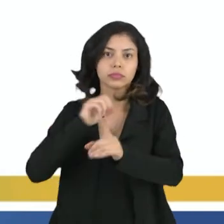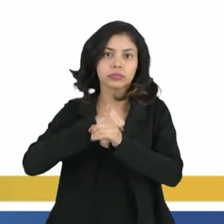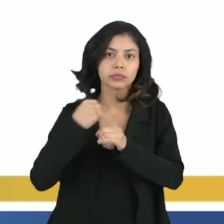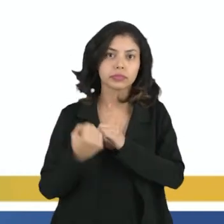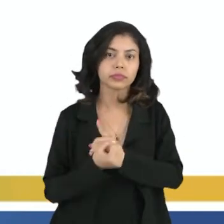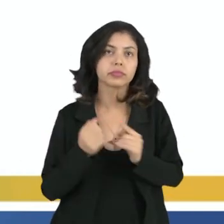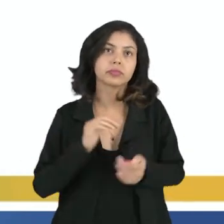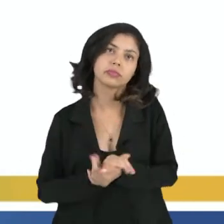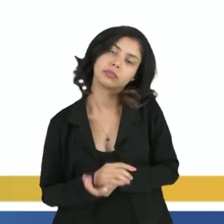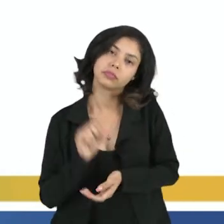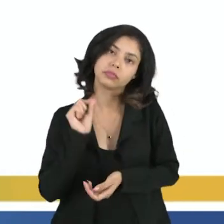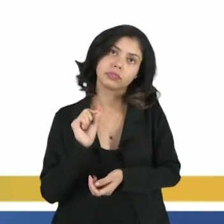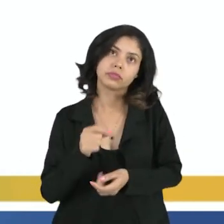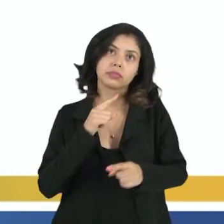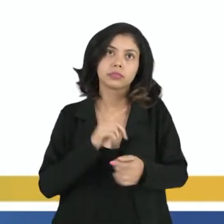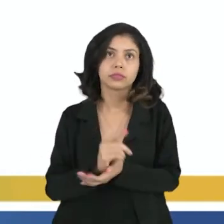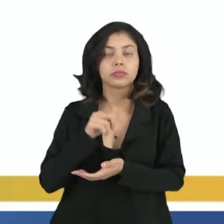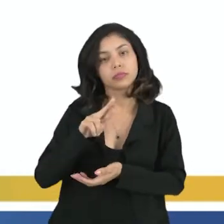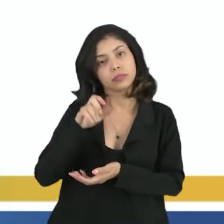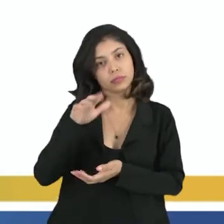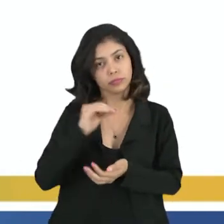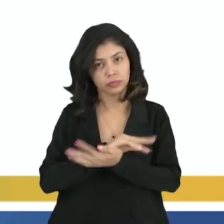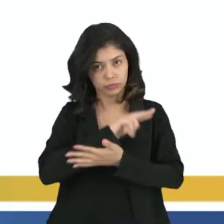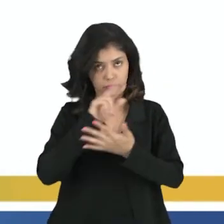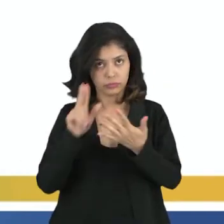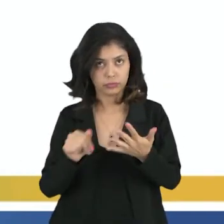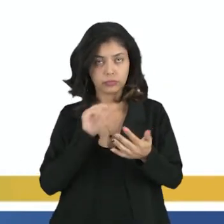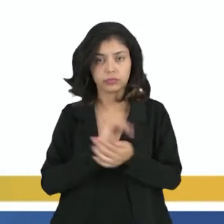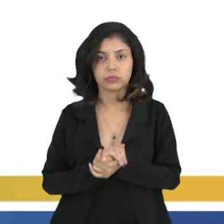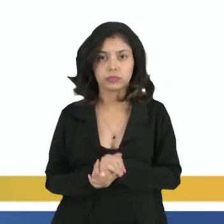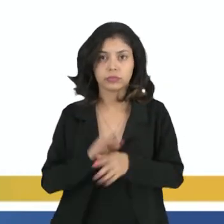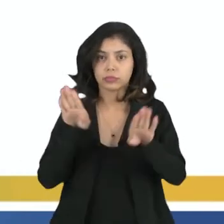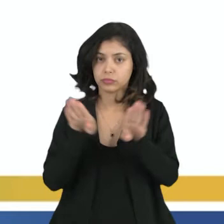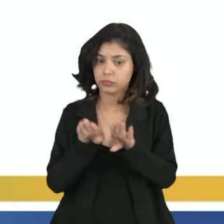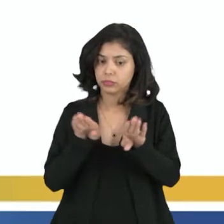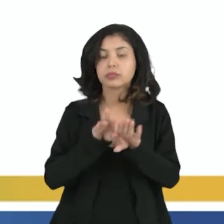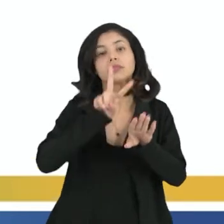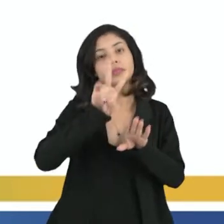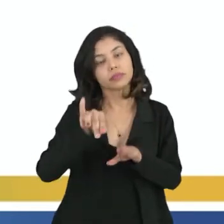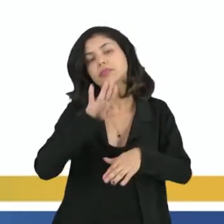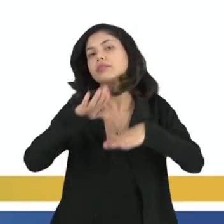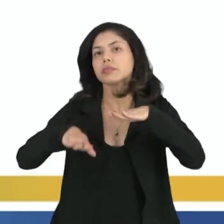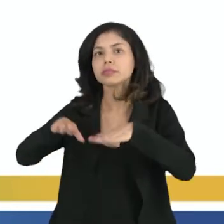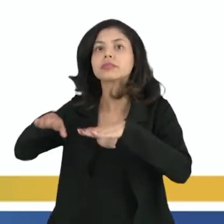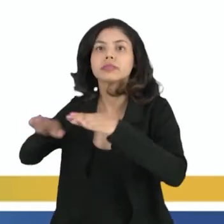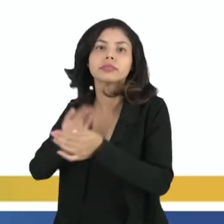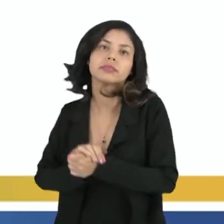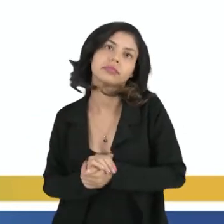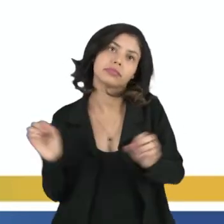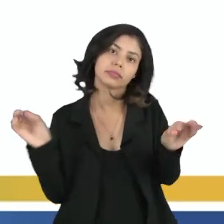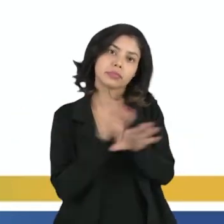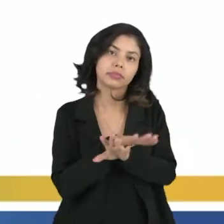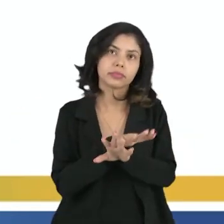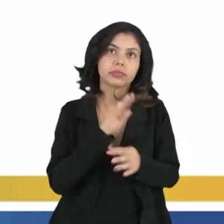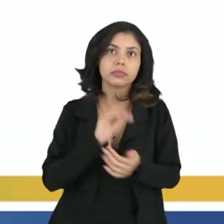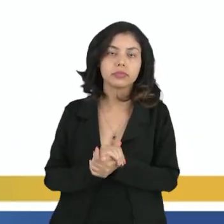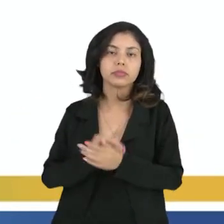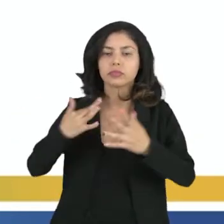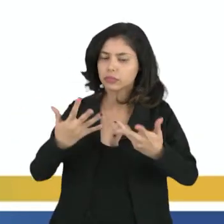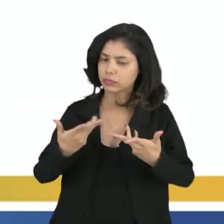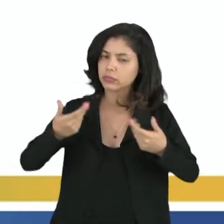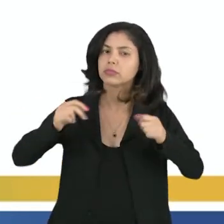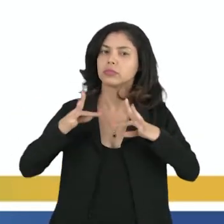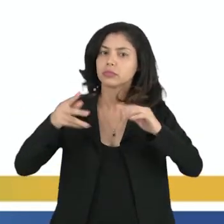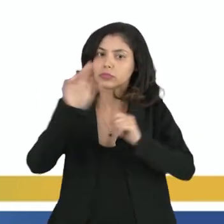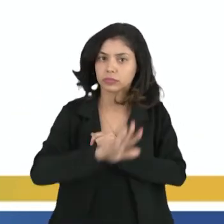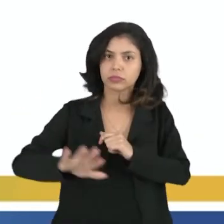sociedade, né? O que a gente tem múltipla aí são várias formas e ela também, ela varia. Como eu disse para vocês, ela acaba se adaptando